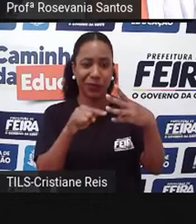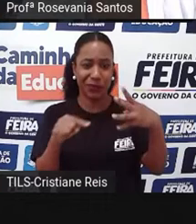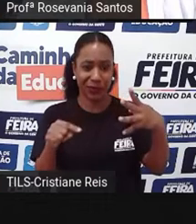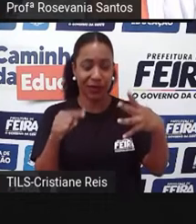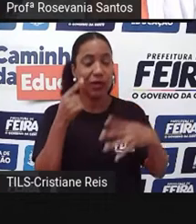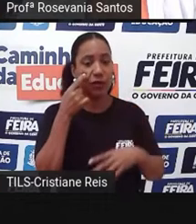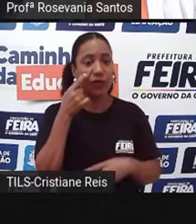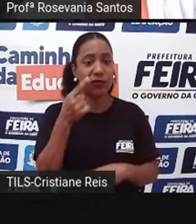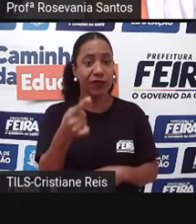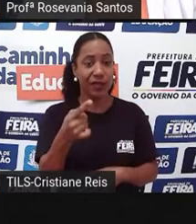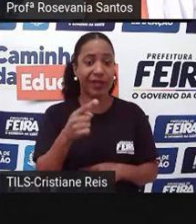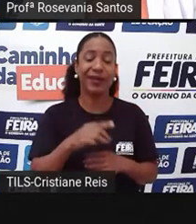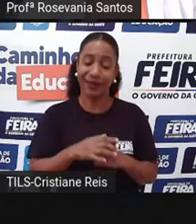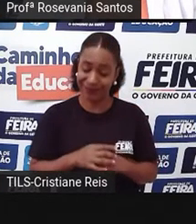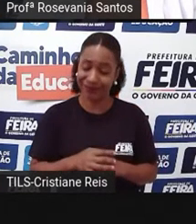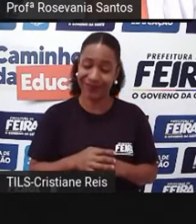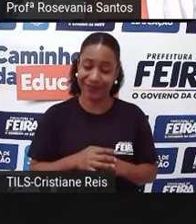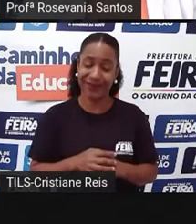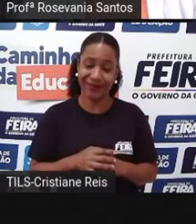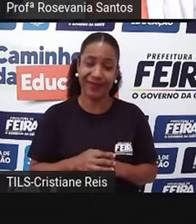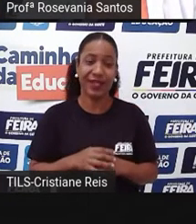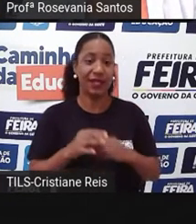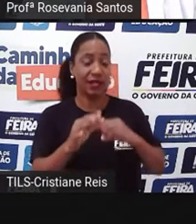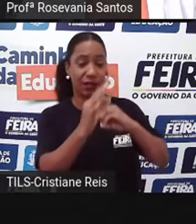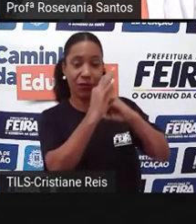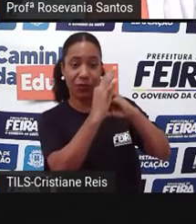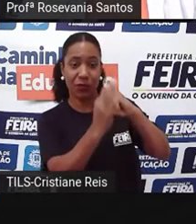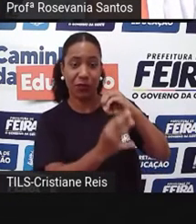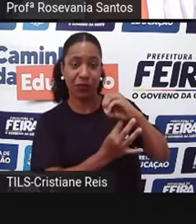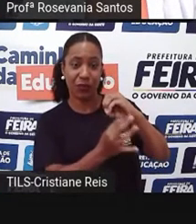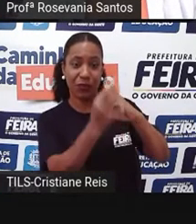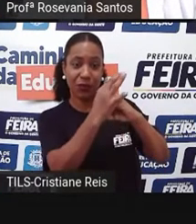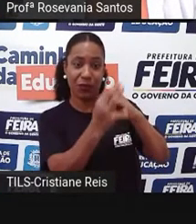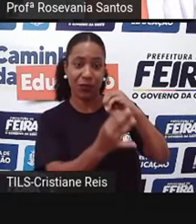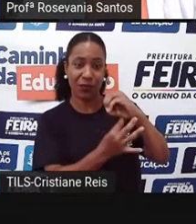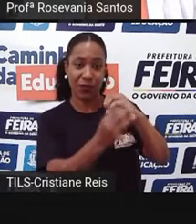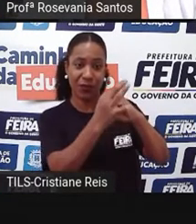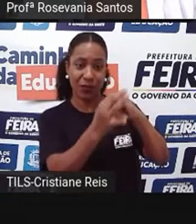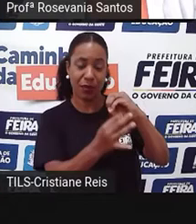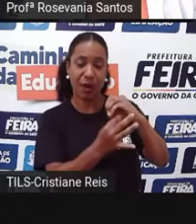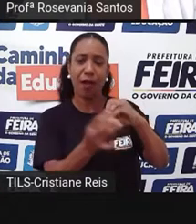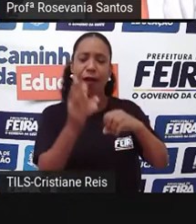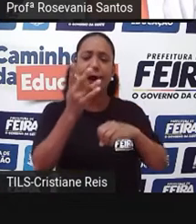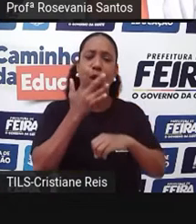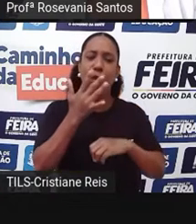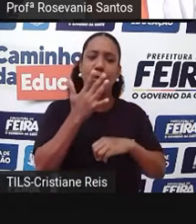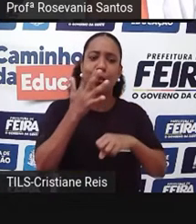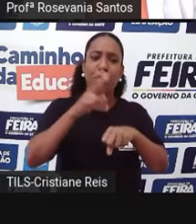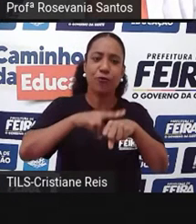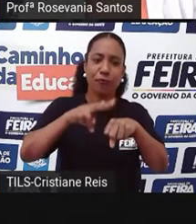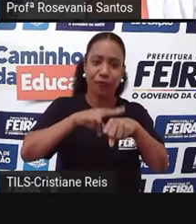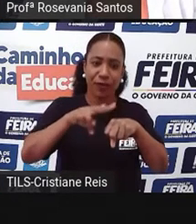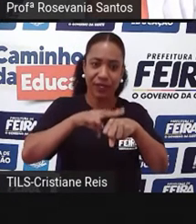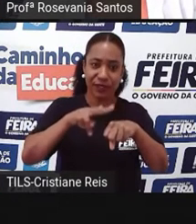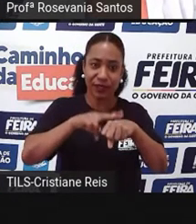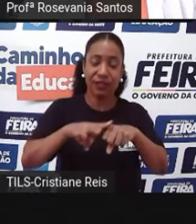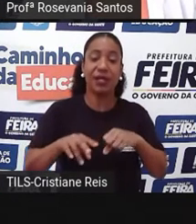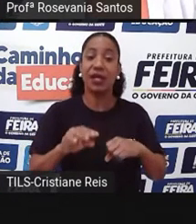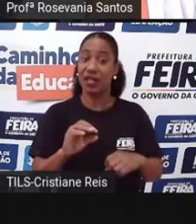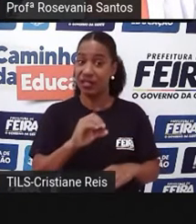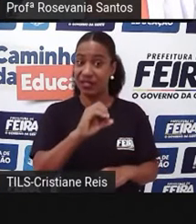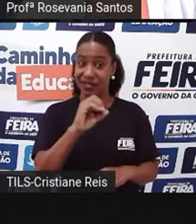as altitudes, né, em metros. Então, eu tenho uma cor verde, as altitudes de zero a cem,